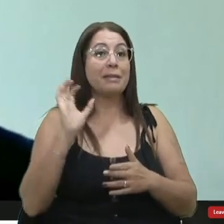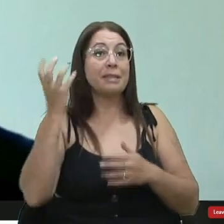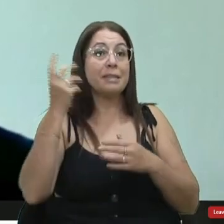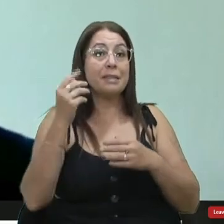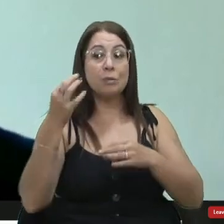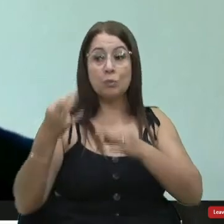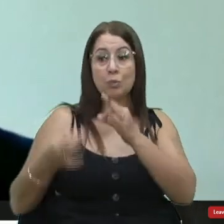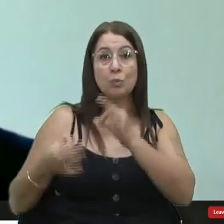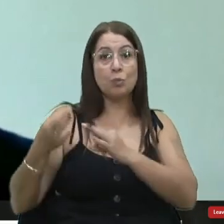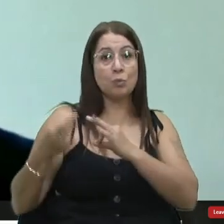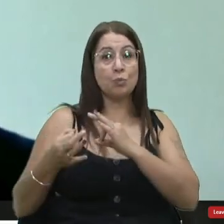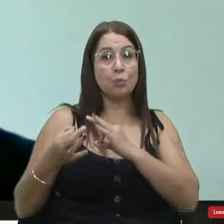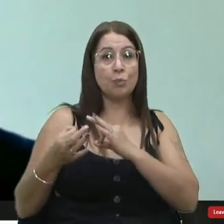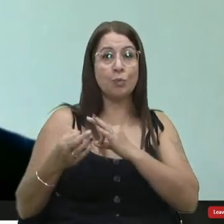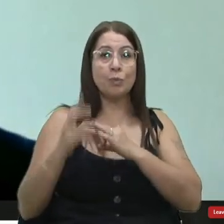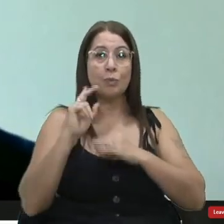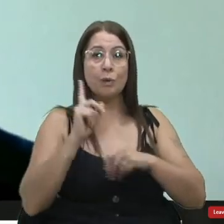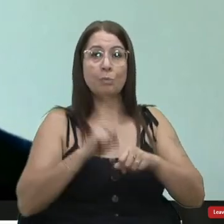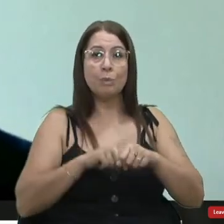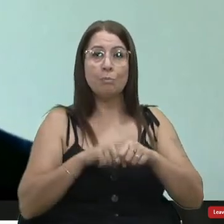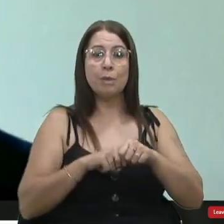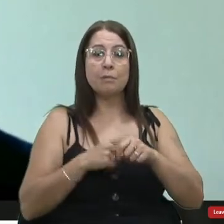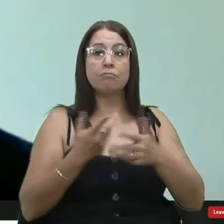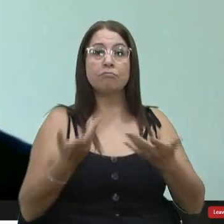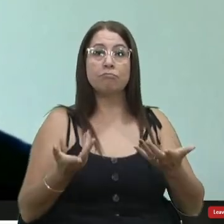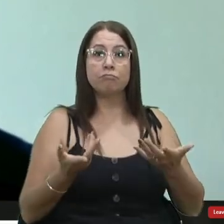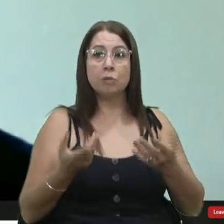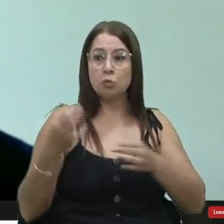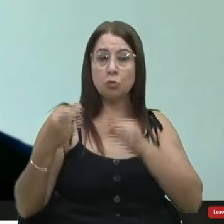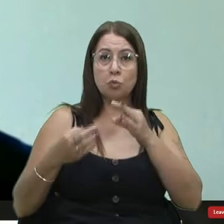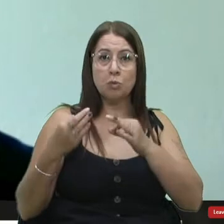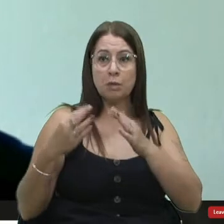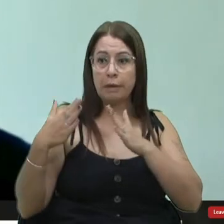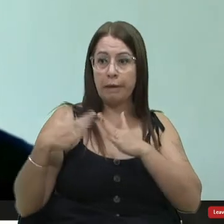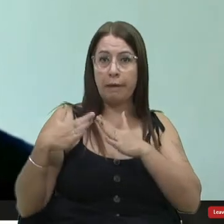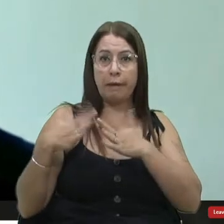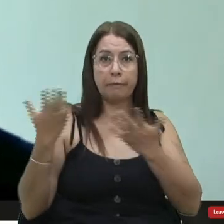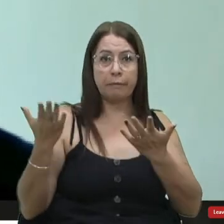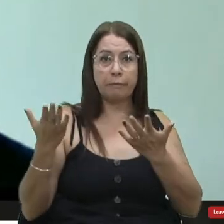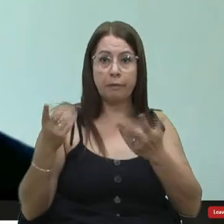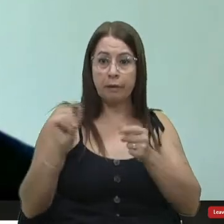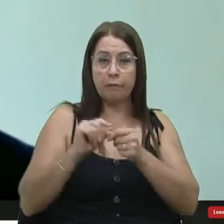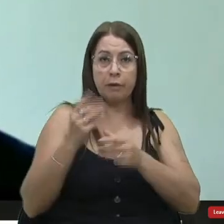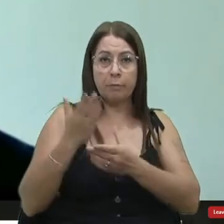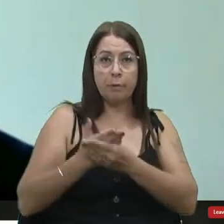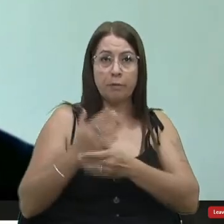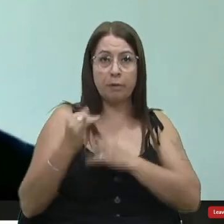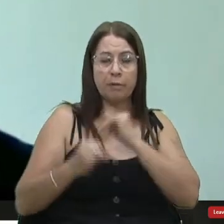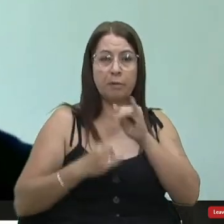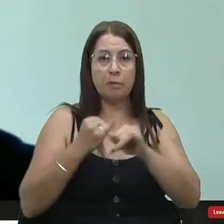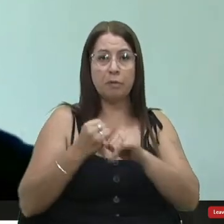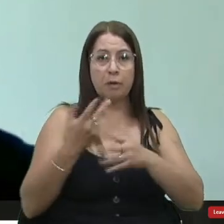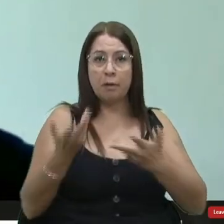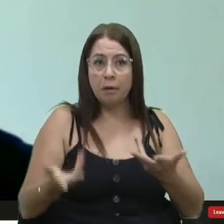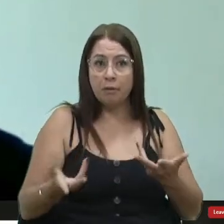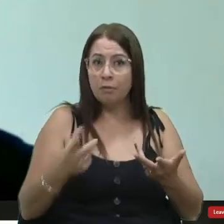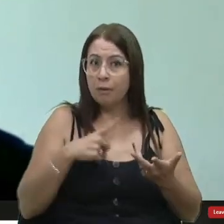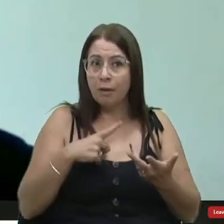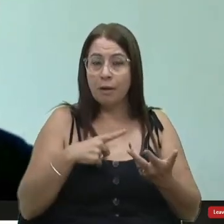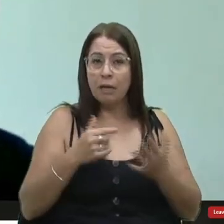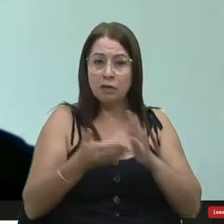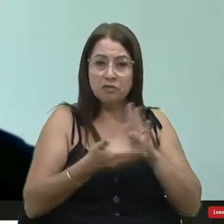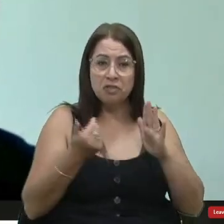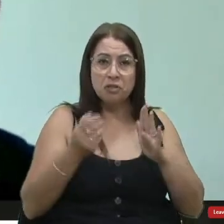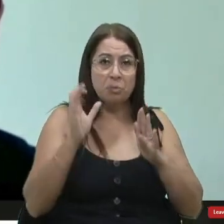judiciário que nesse momento está onde? O judiciário está em casa, nem sequer processo eletrônico está recebendo e aí tira uma